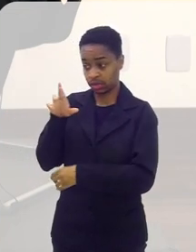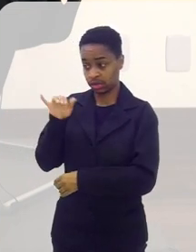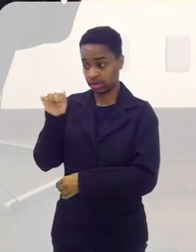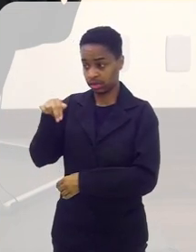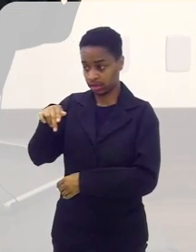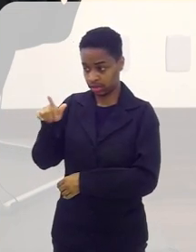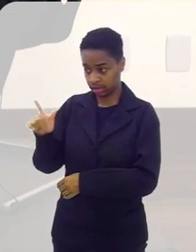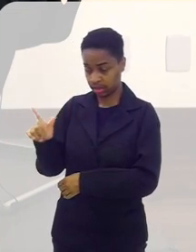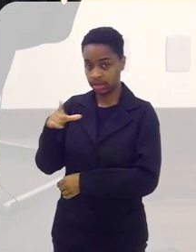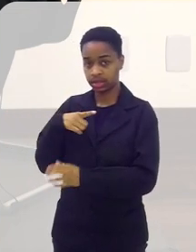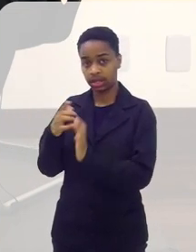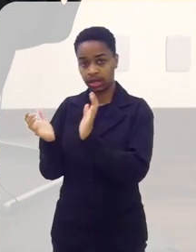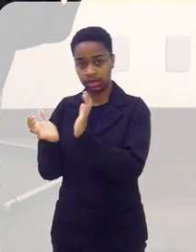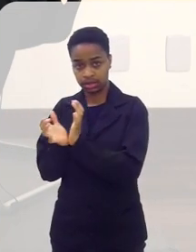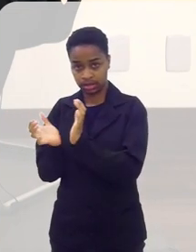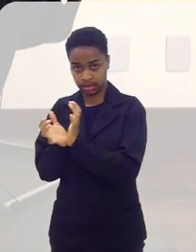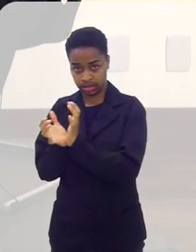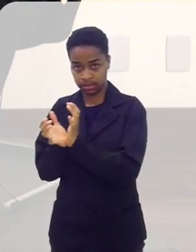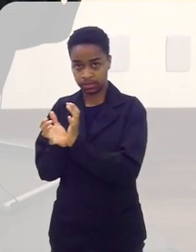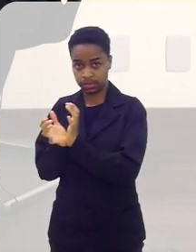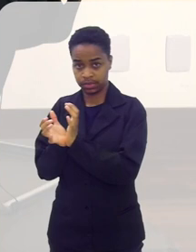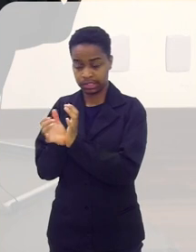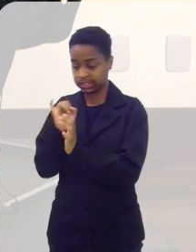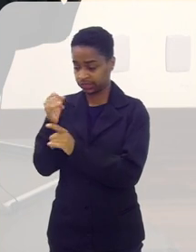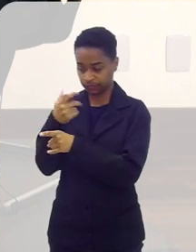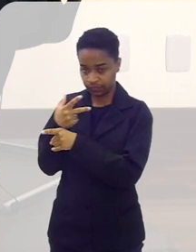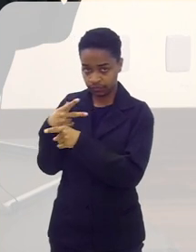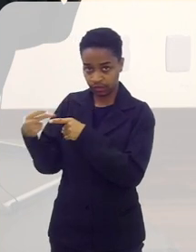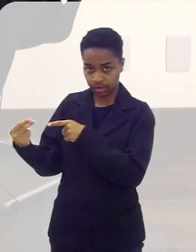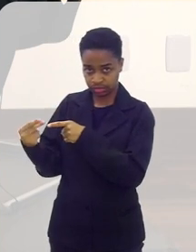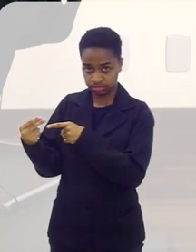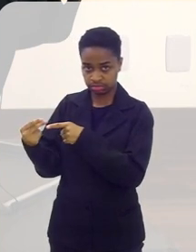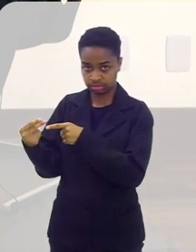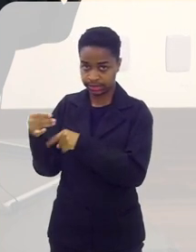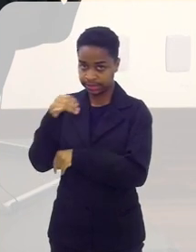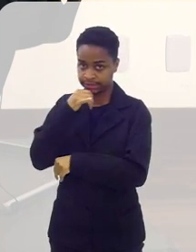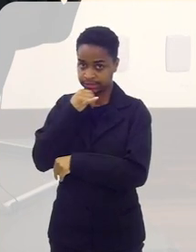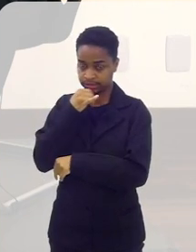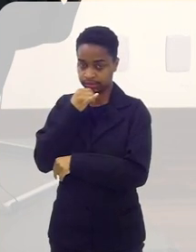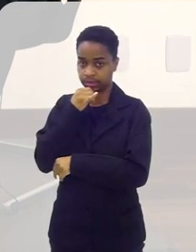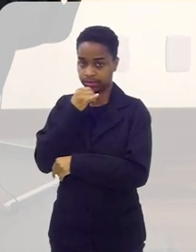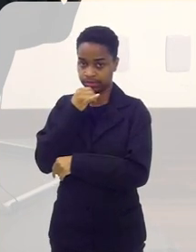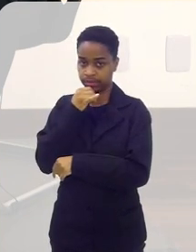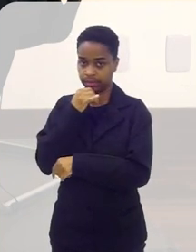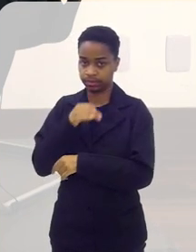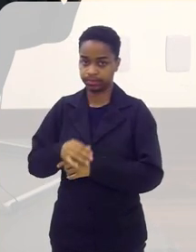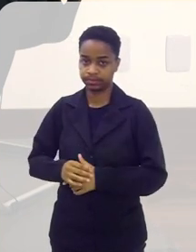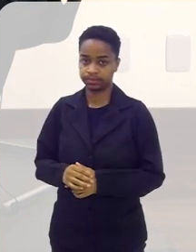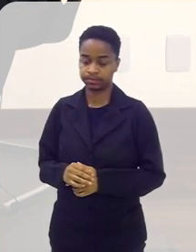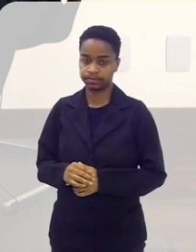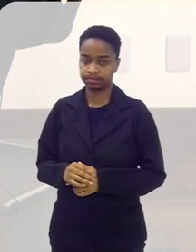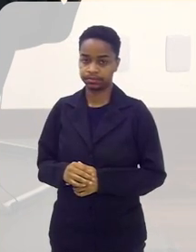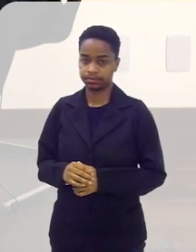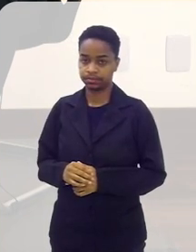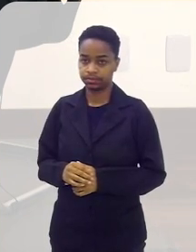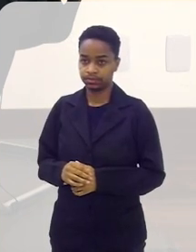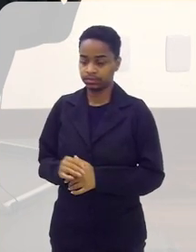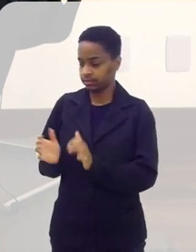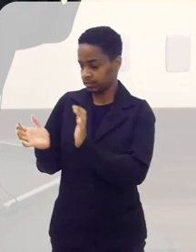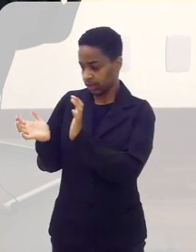da RIMP, essa equipe que ganha, no exemplo, ela